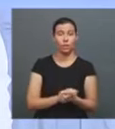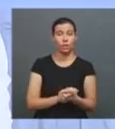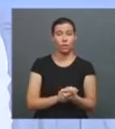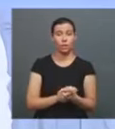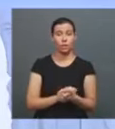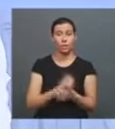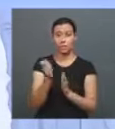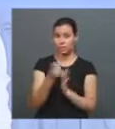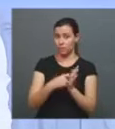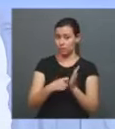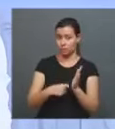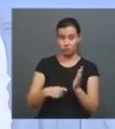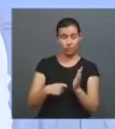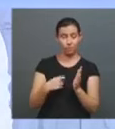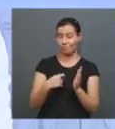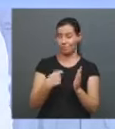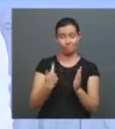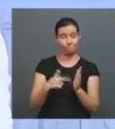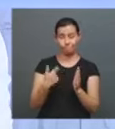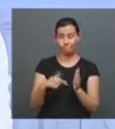para ser escritor, né,